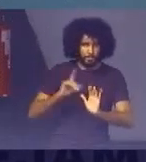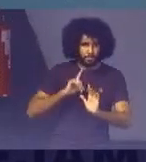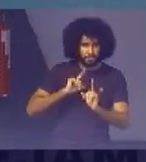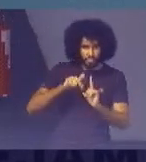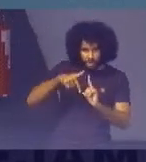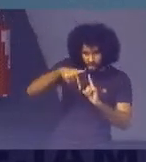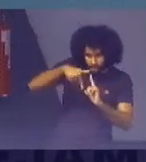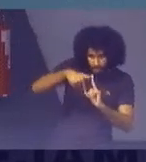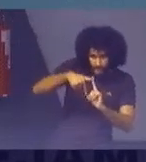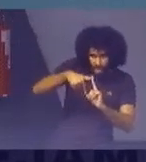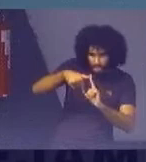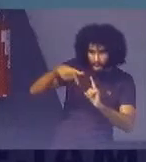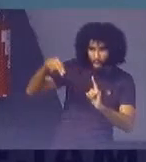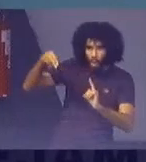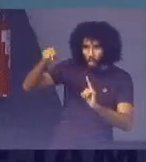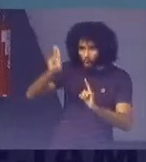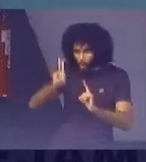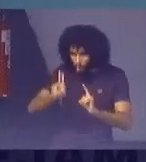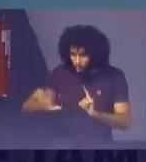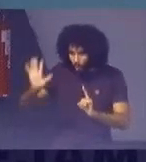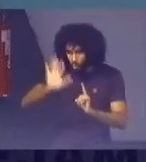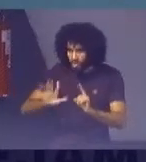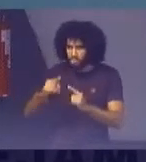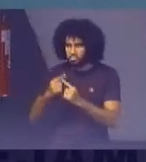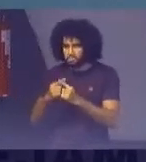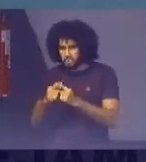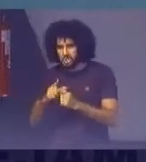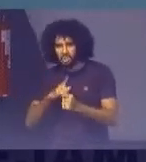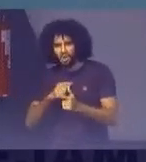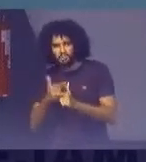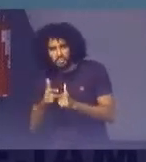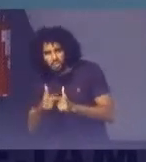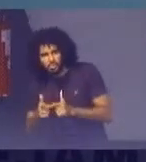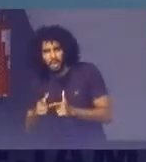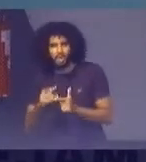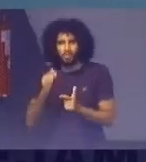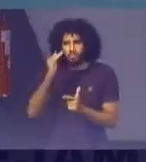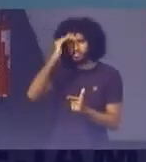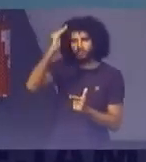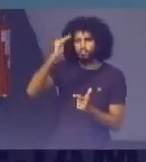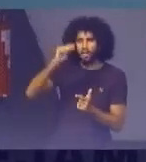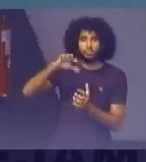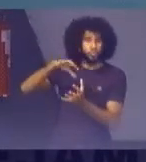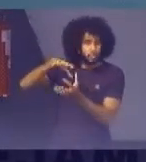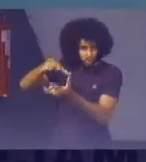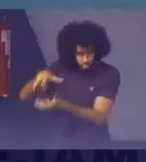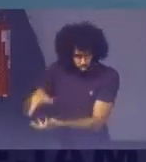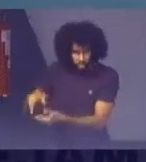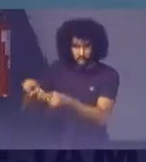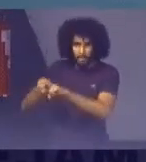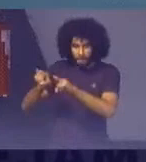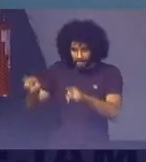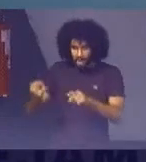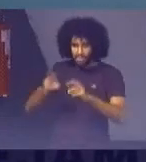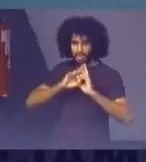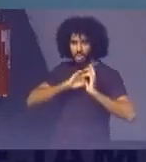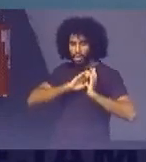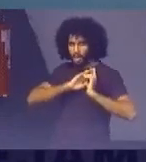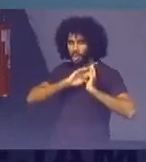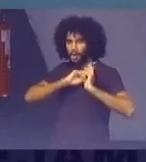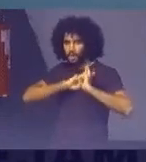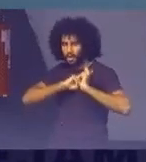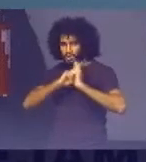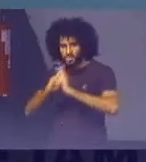Universais Porque ela Toca em questões Em problemas Em prioridades globais Mas Respeitando A soberania De cada